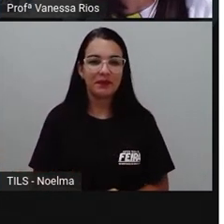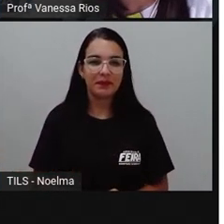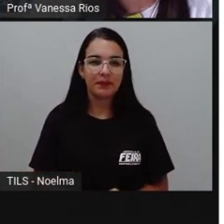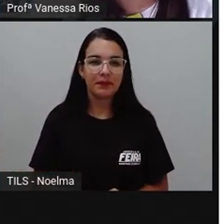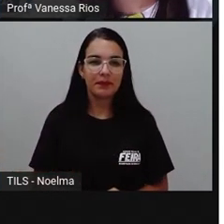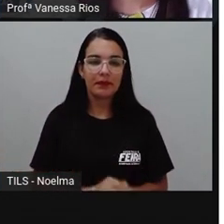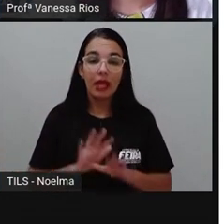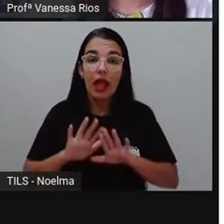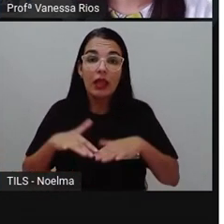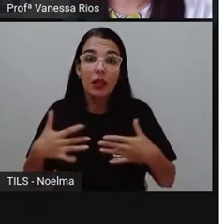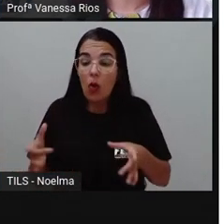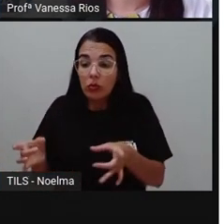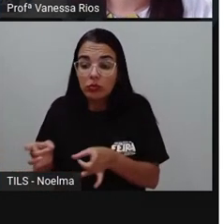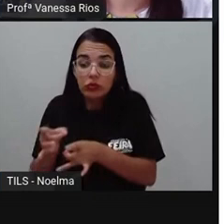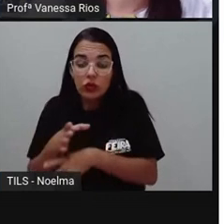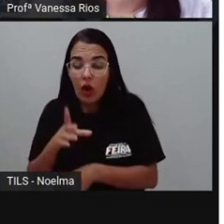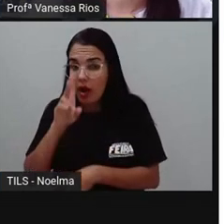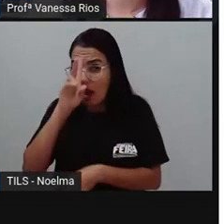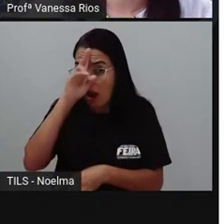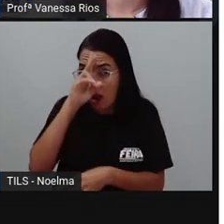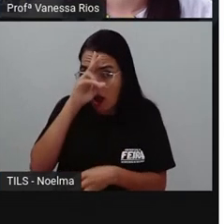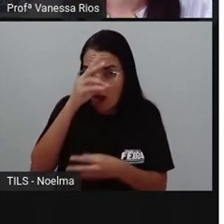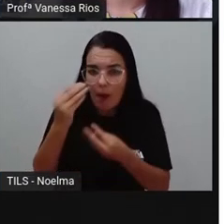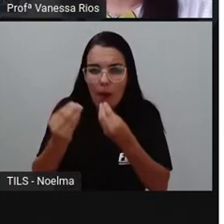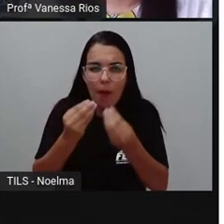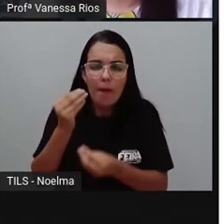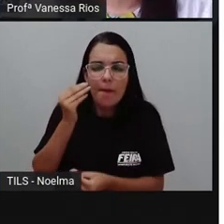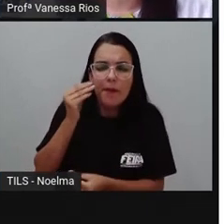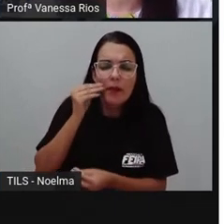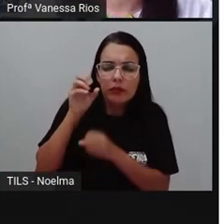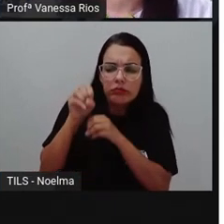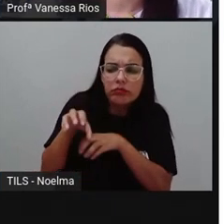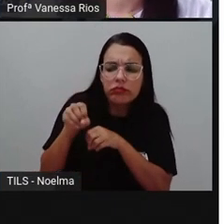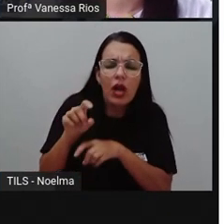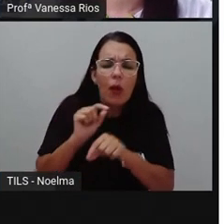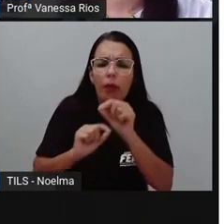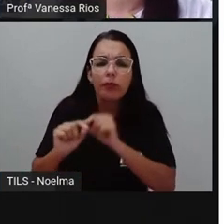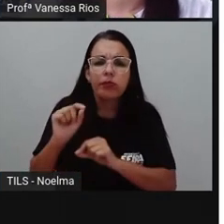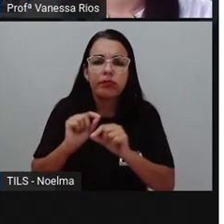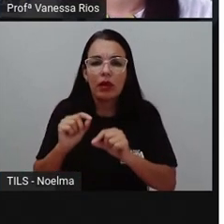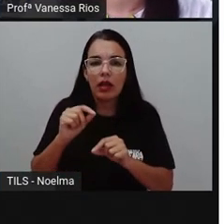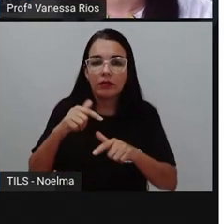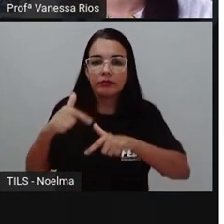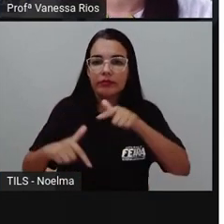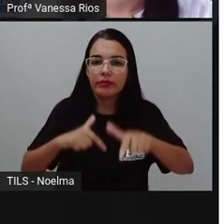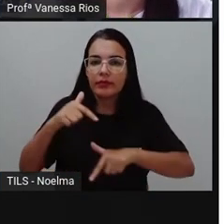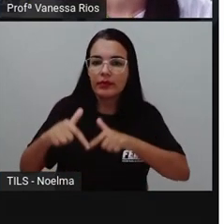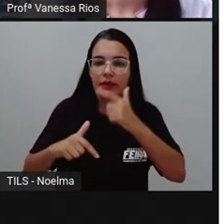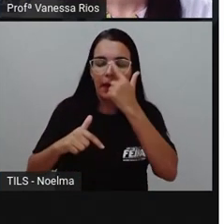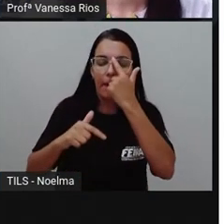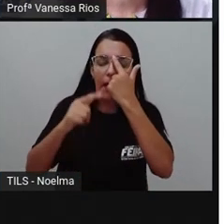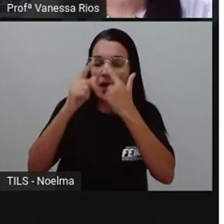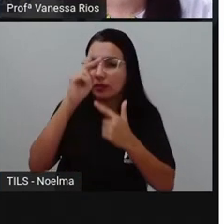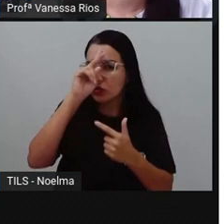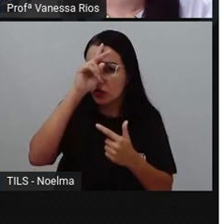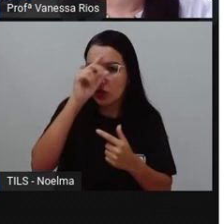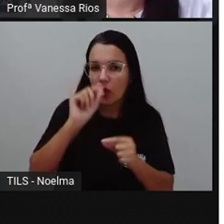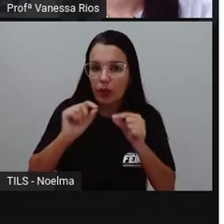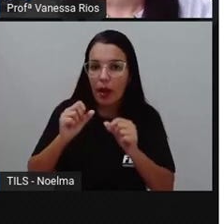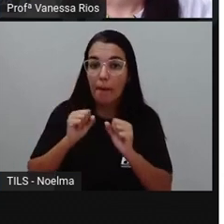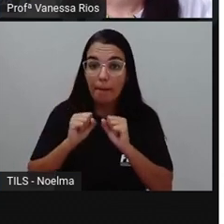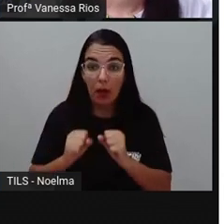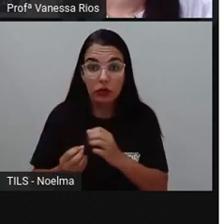O desfecho da história mostra como a questão trabalhada na história em quadrinhos inteira pode